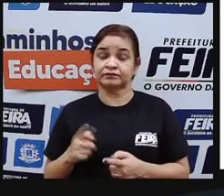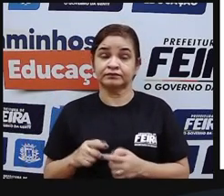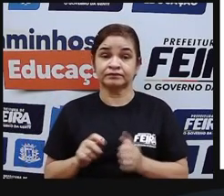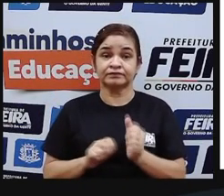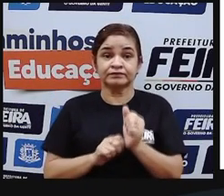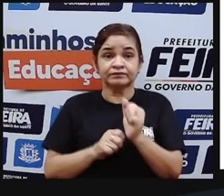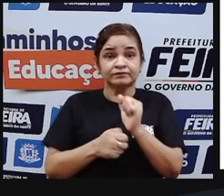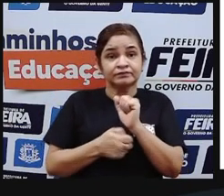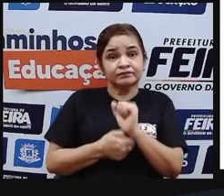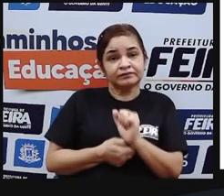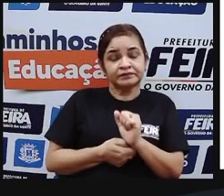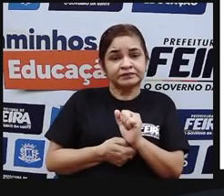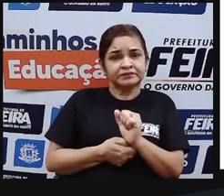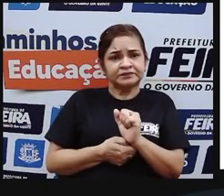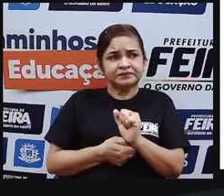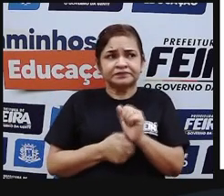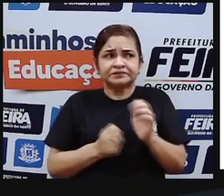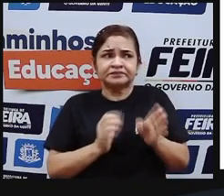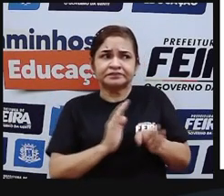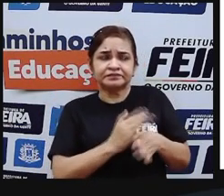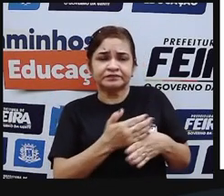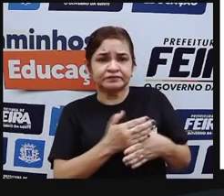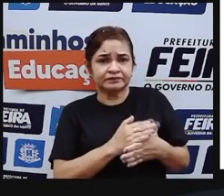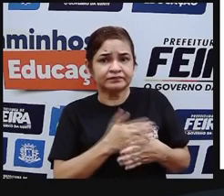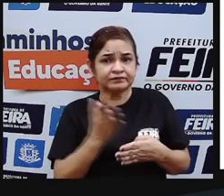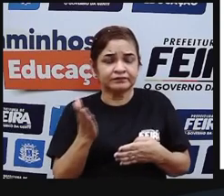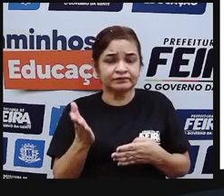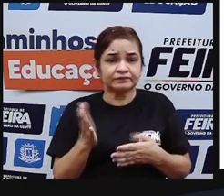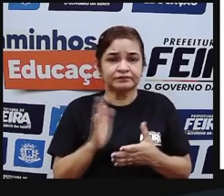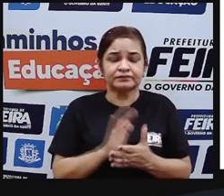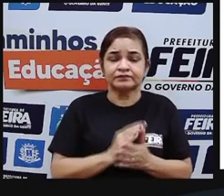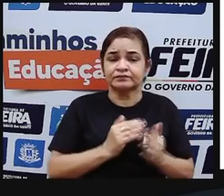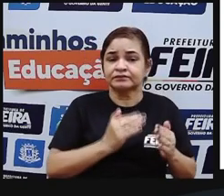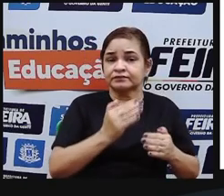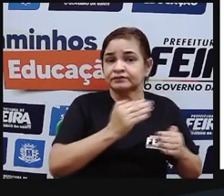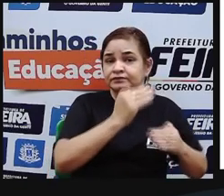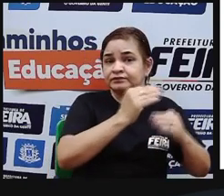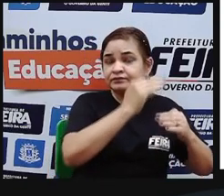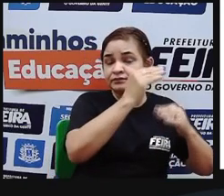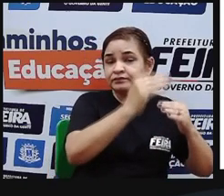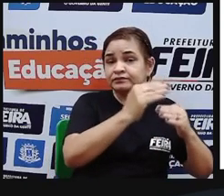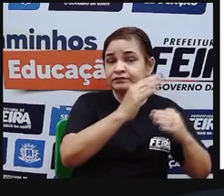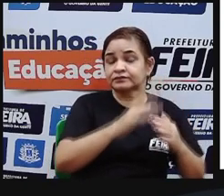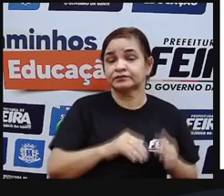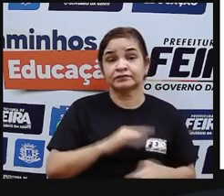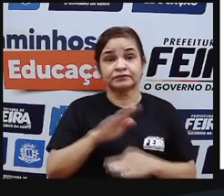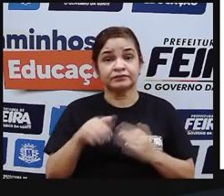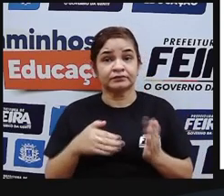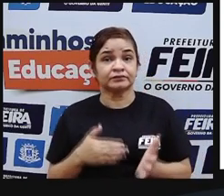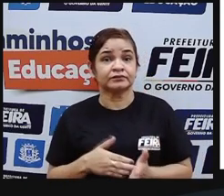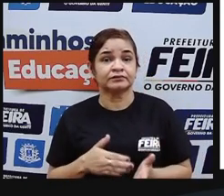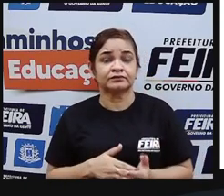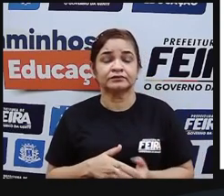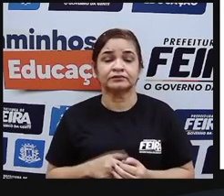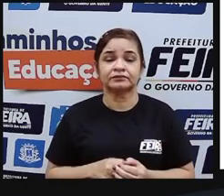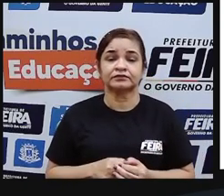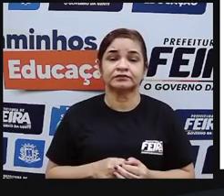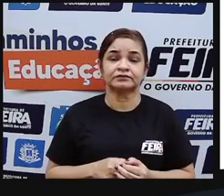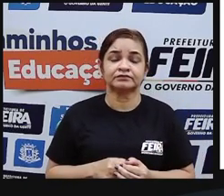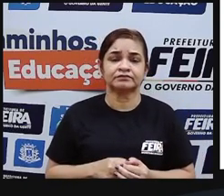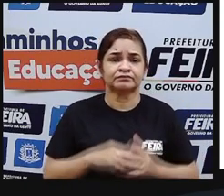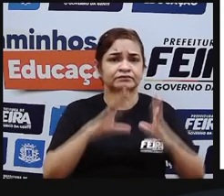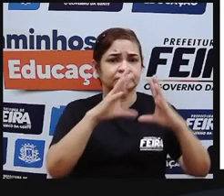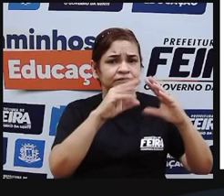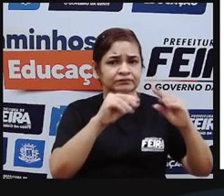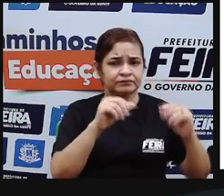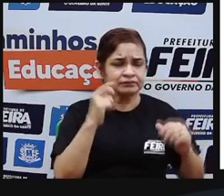envolvem desde a construção dessa cidade pelos incas até o fato das suas ruínas